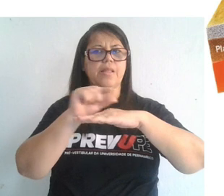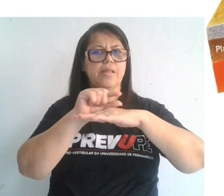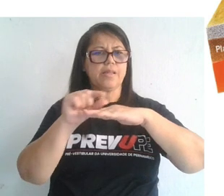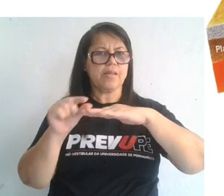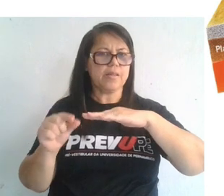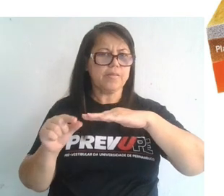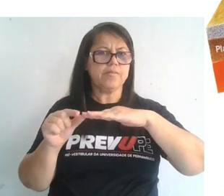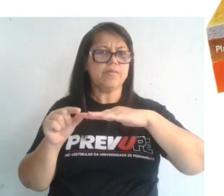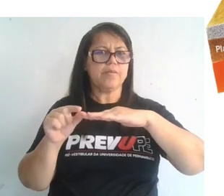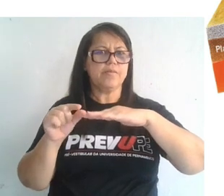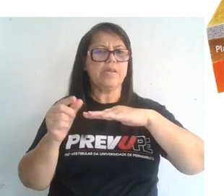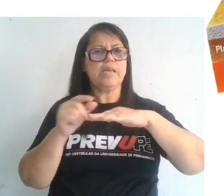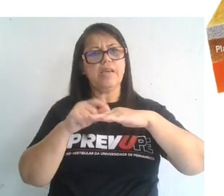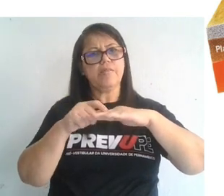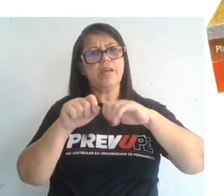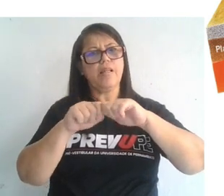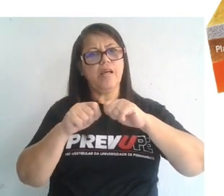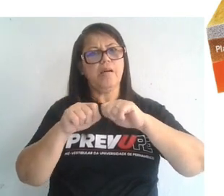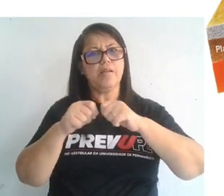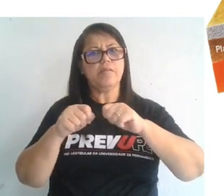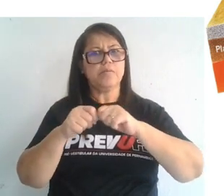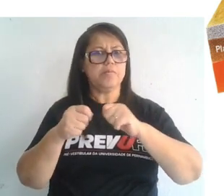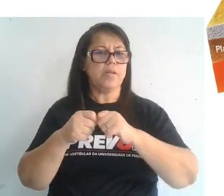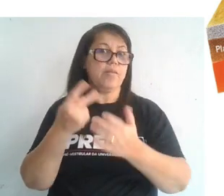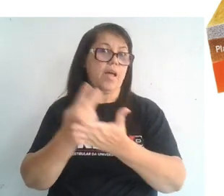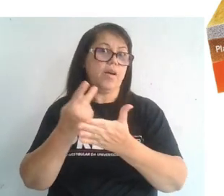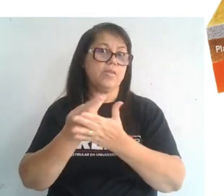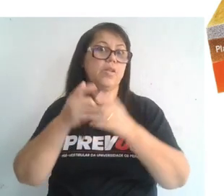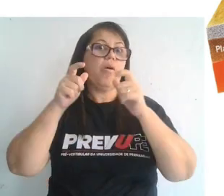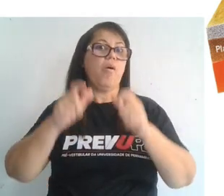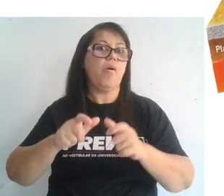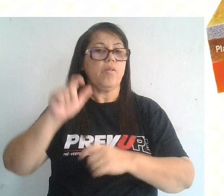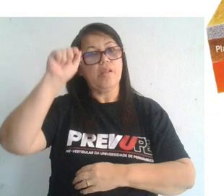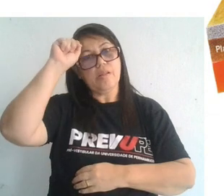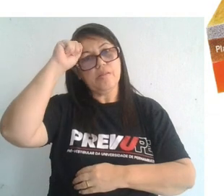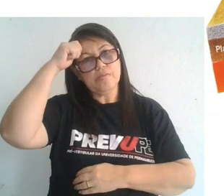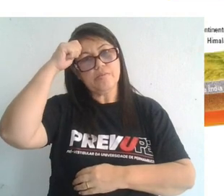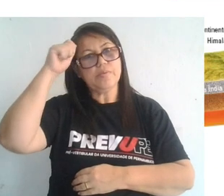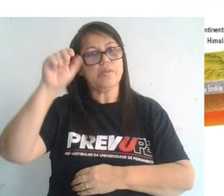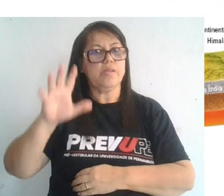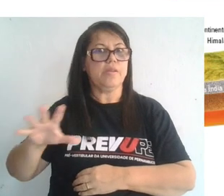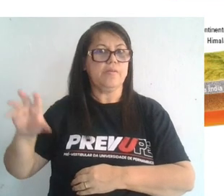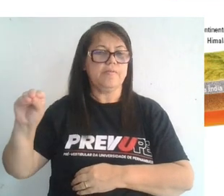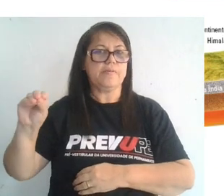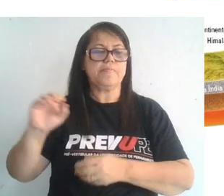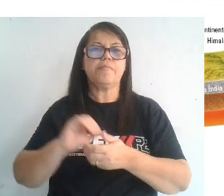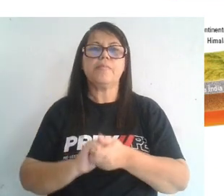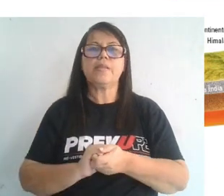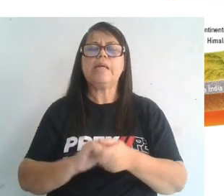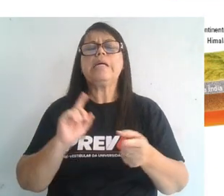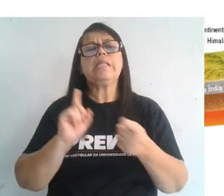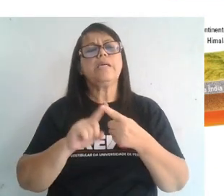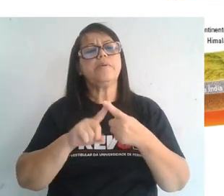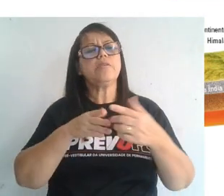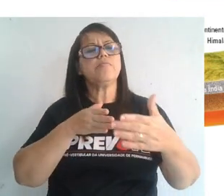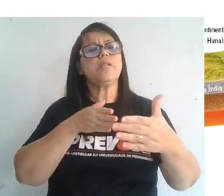vai se quebrando. Então, está acontecendo aqui, no leste africano. Limite divergente. E aqui nós temos os limites